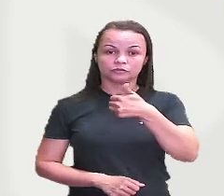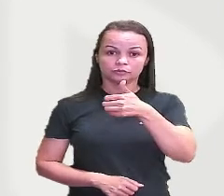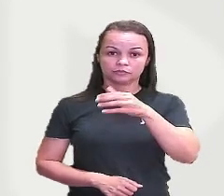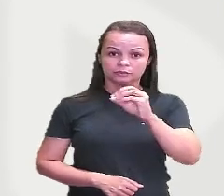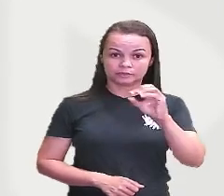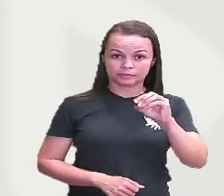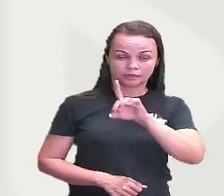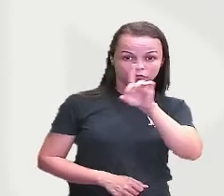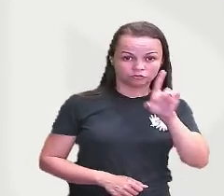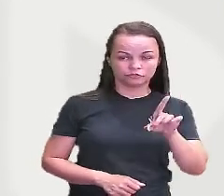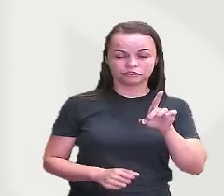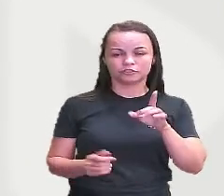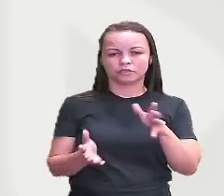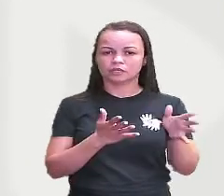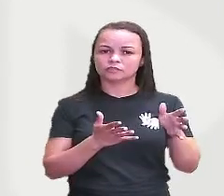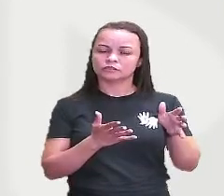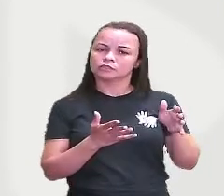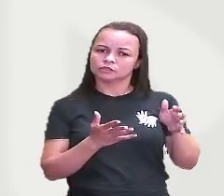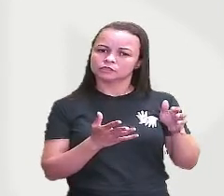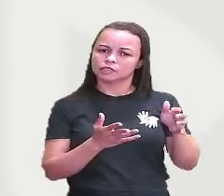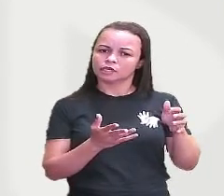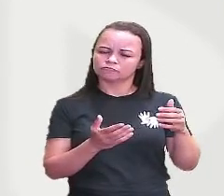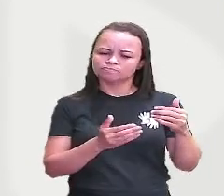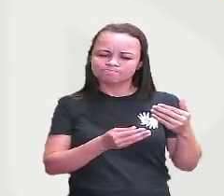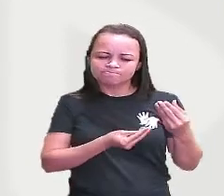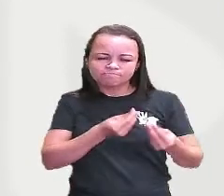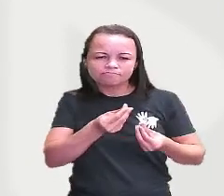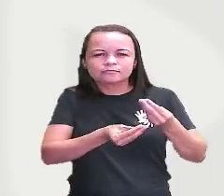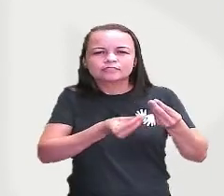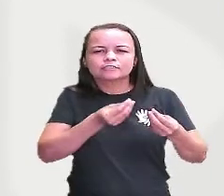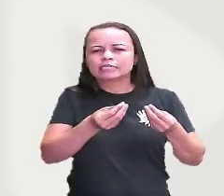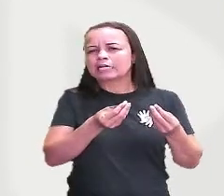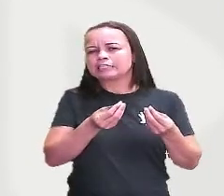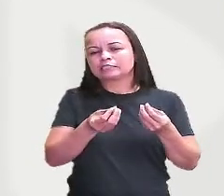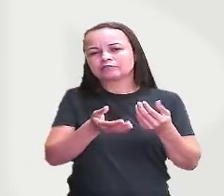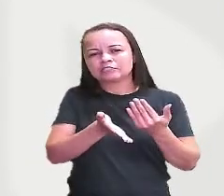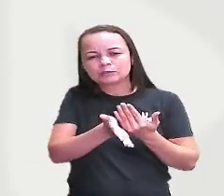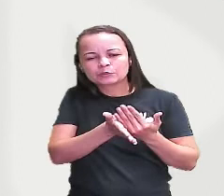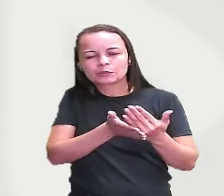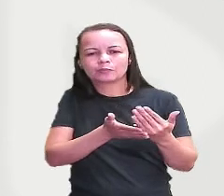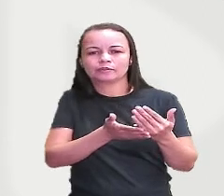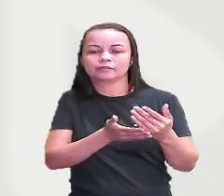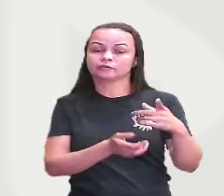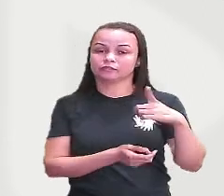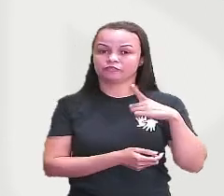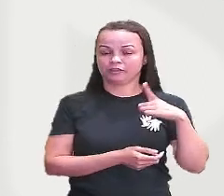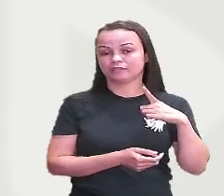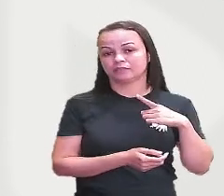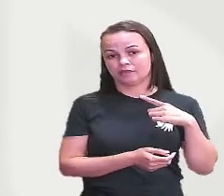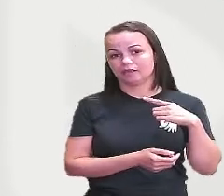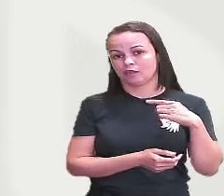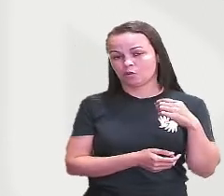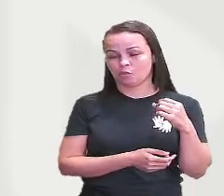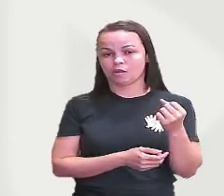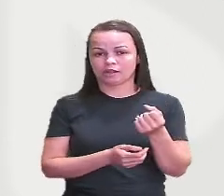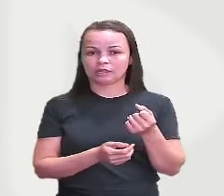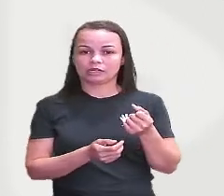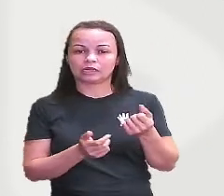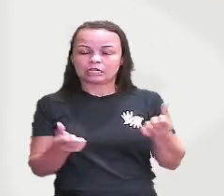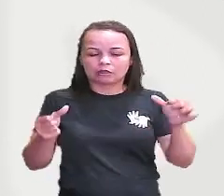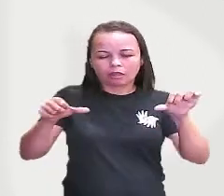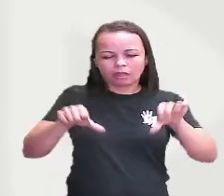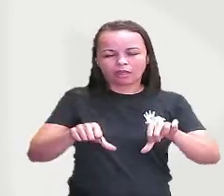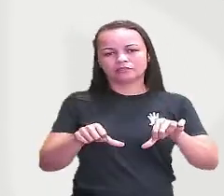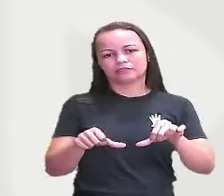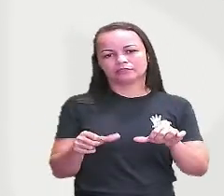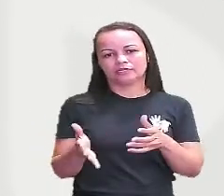é fruto dessa insatisfação que vai se ter ali que vai agravar uma crise e